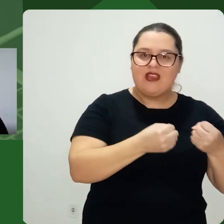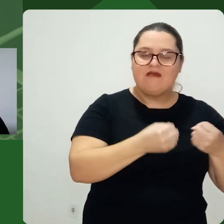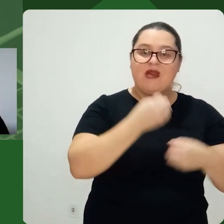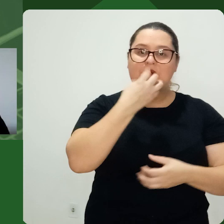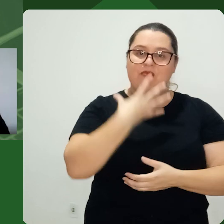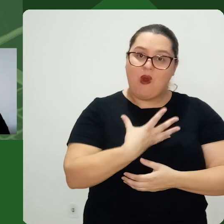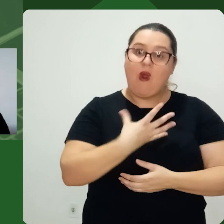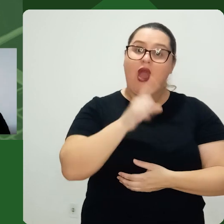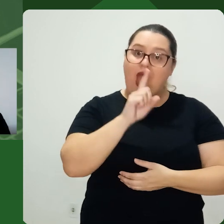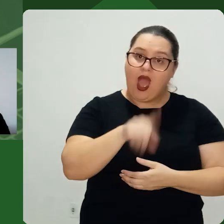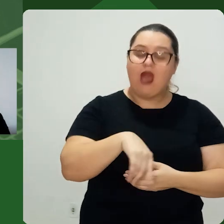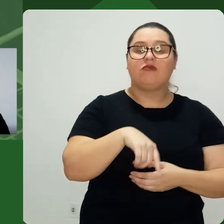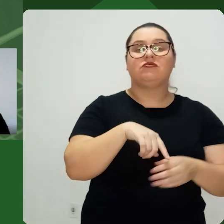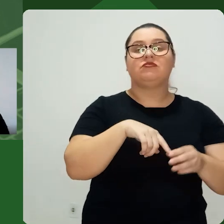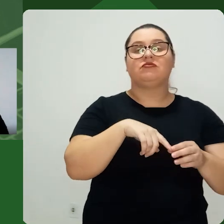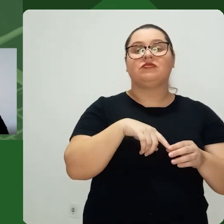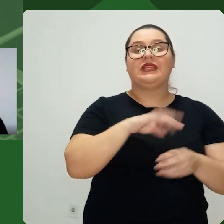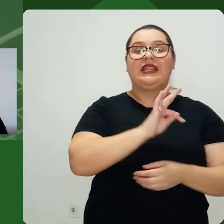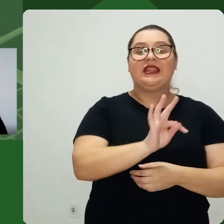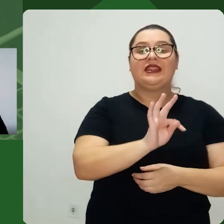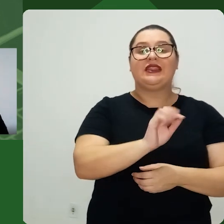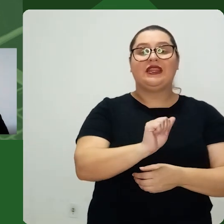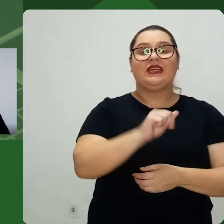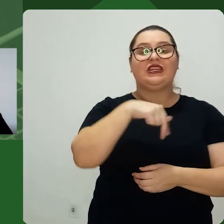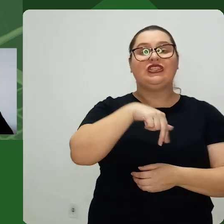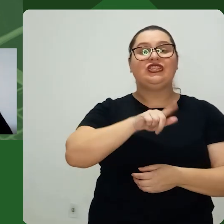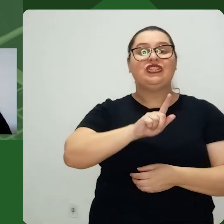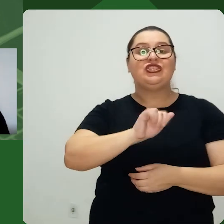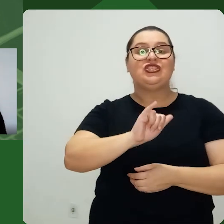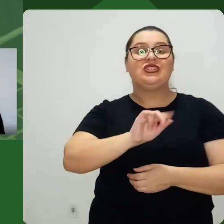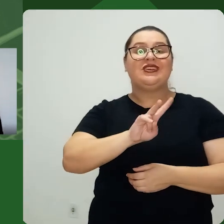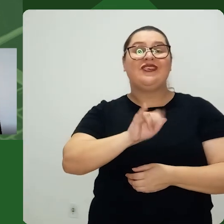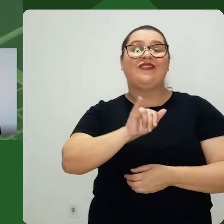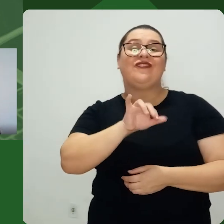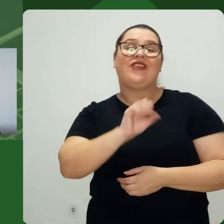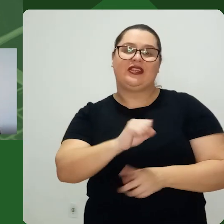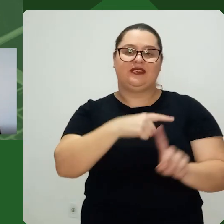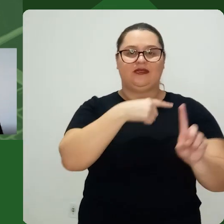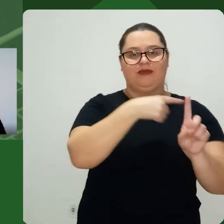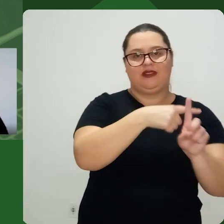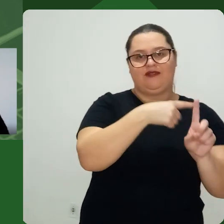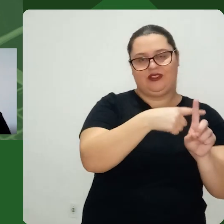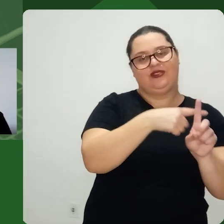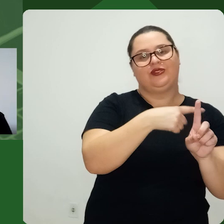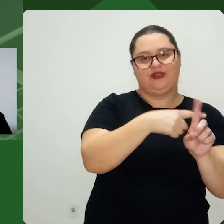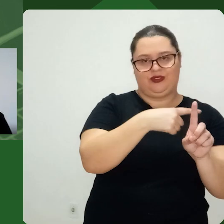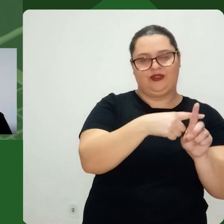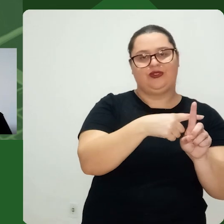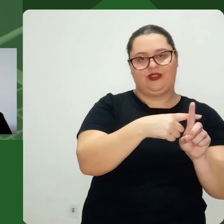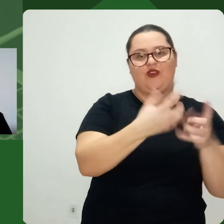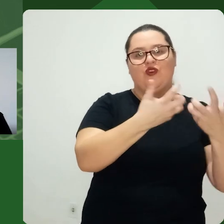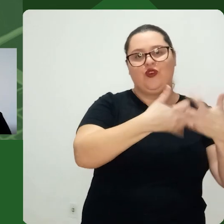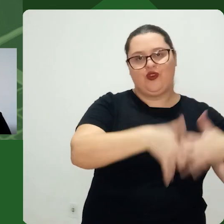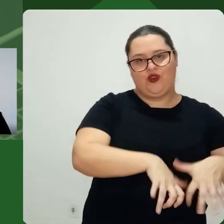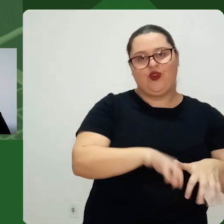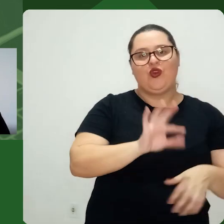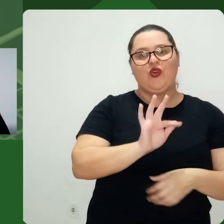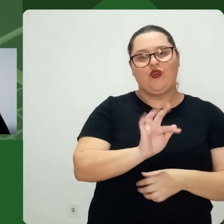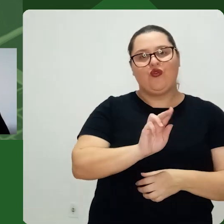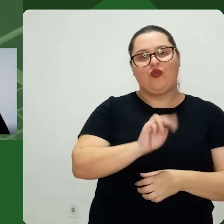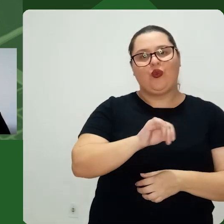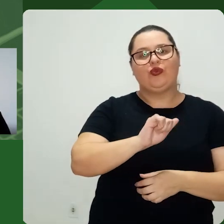firme Assim como é apresentado São apresentados também os benefícios tangíveis, né? Os benefícios